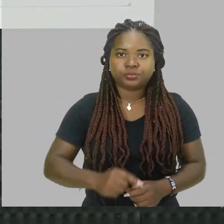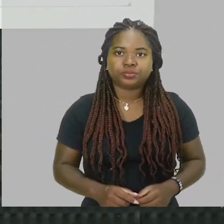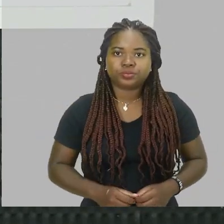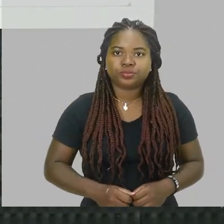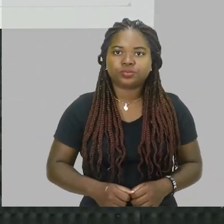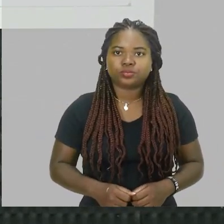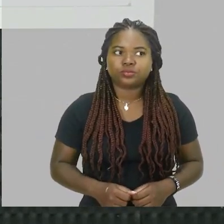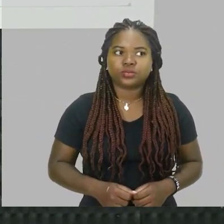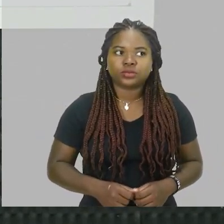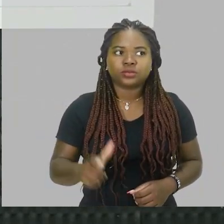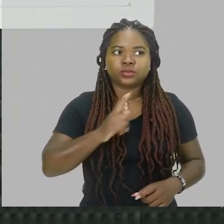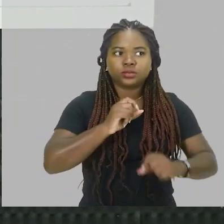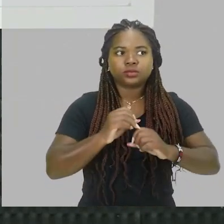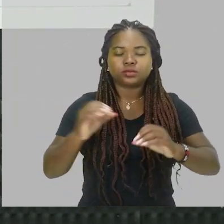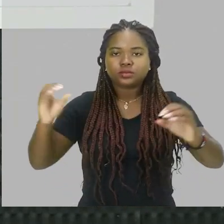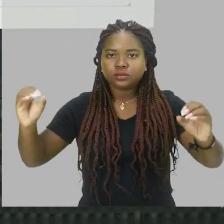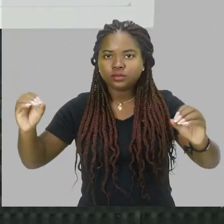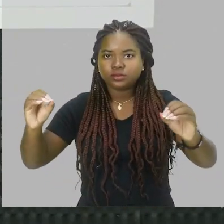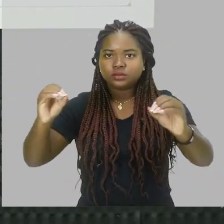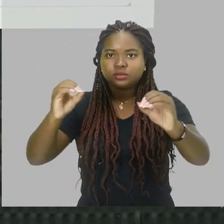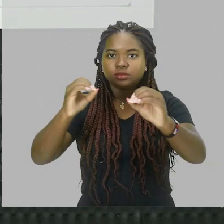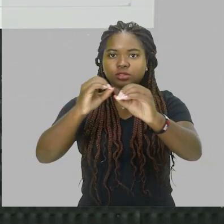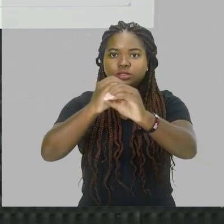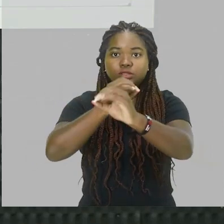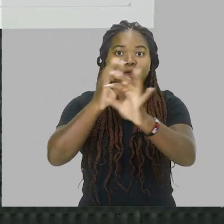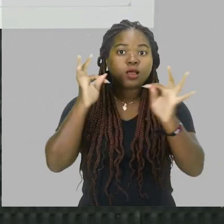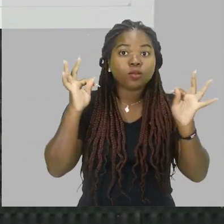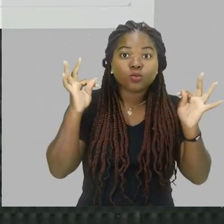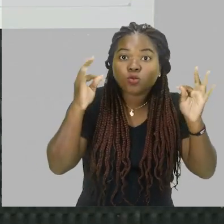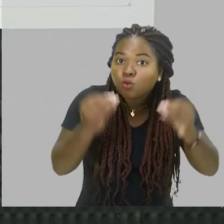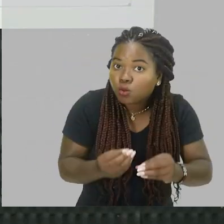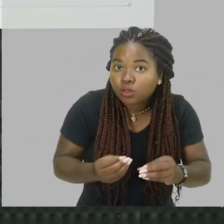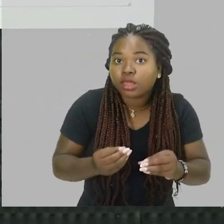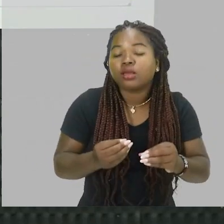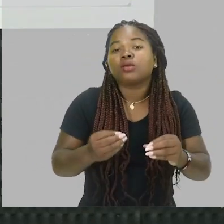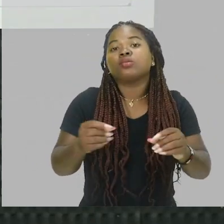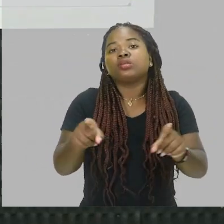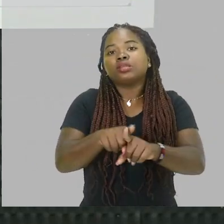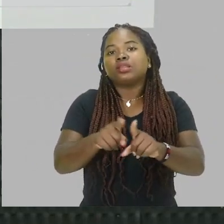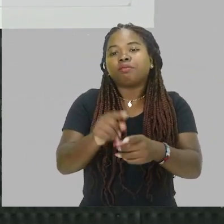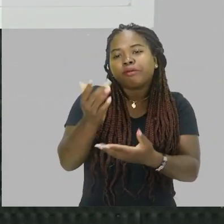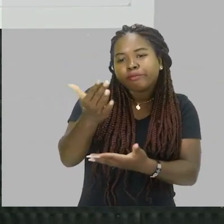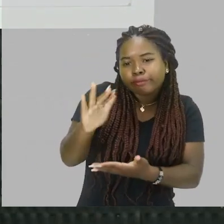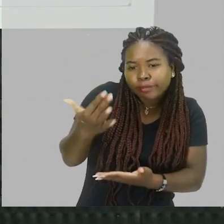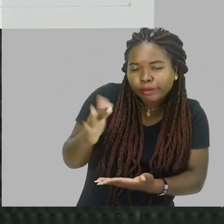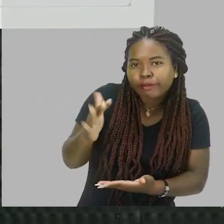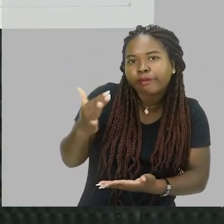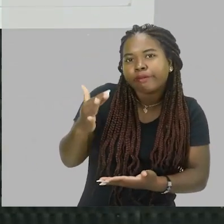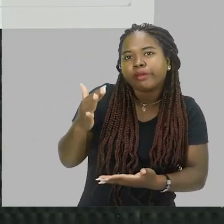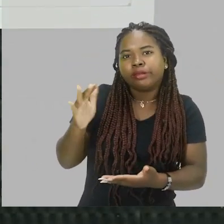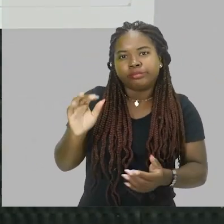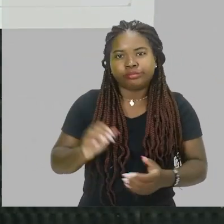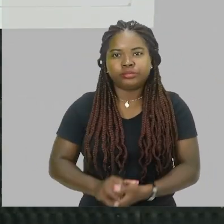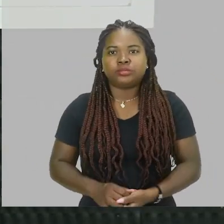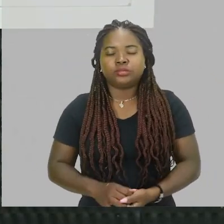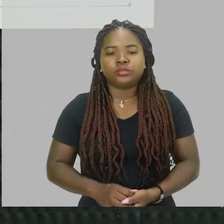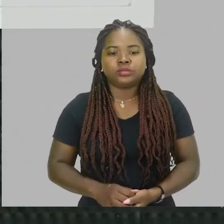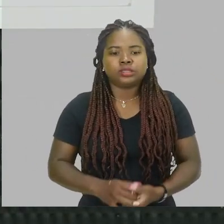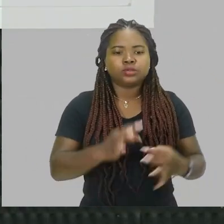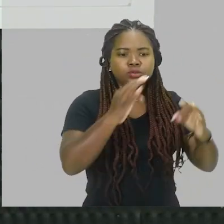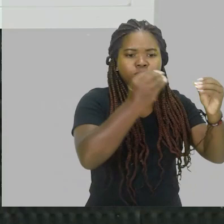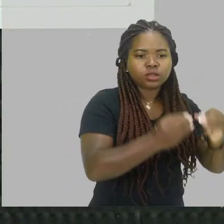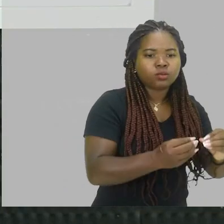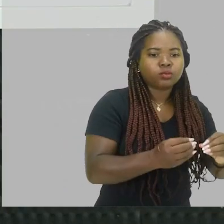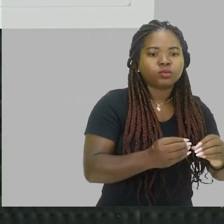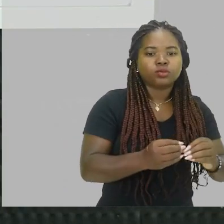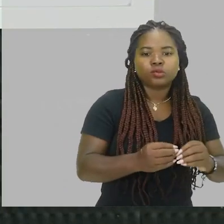em que nós vamos ter o eclipse solar total e o eclipse solar parcial, certo? O é o eclipse solar total? É quando fica totalmente